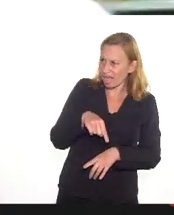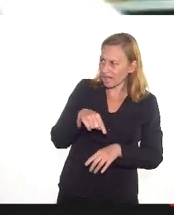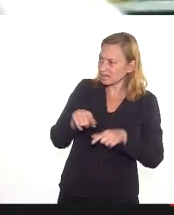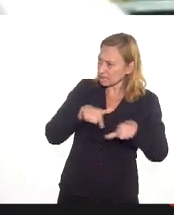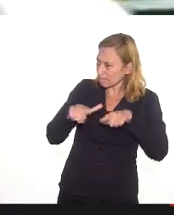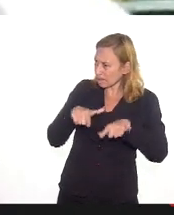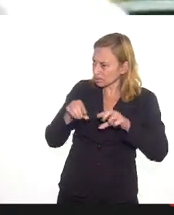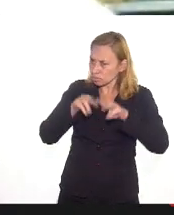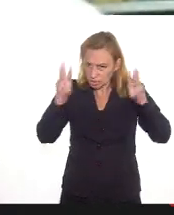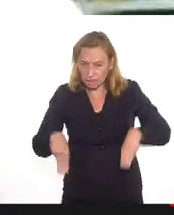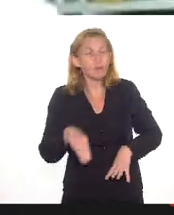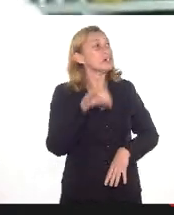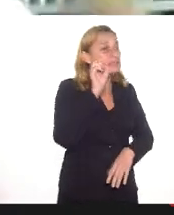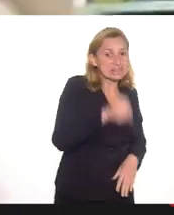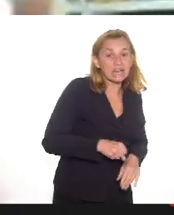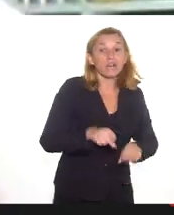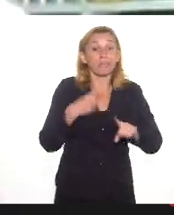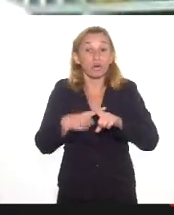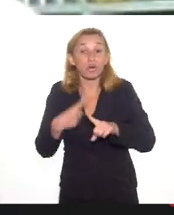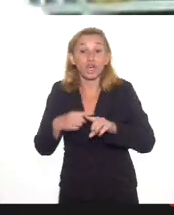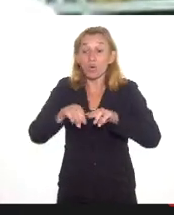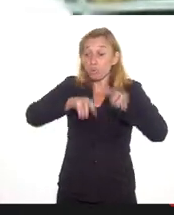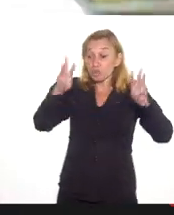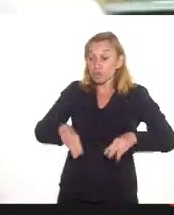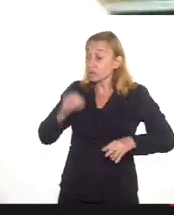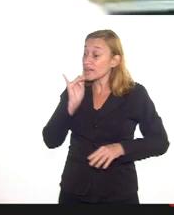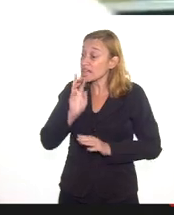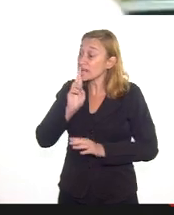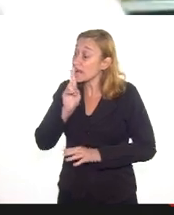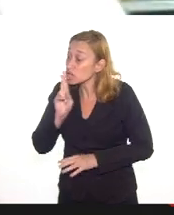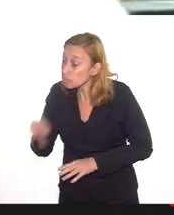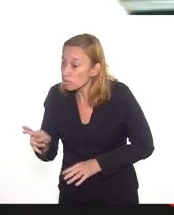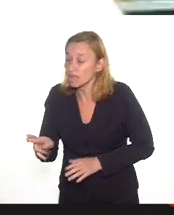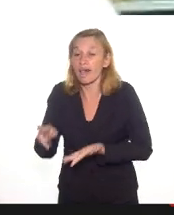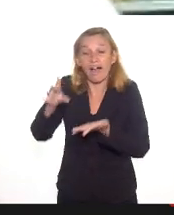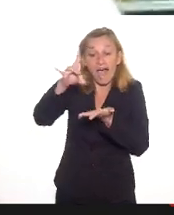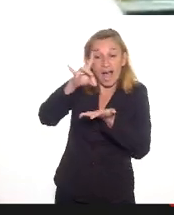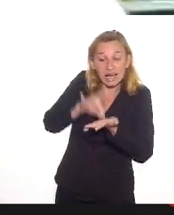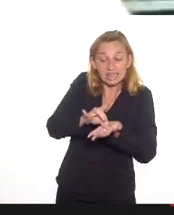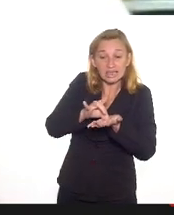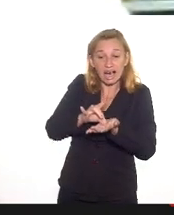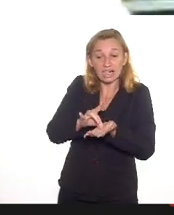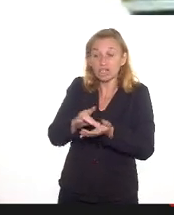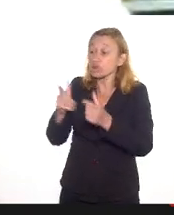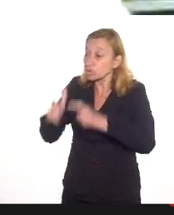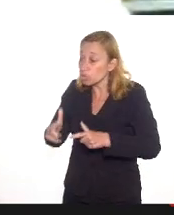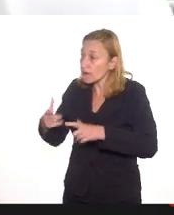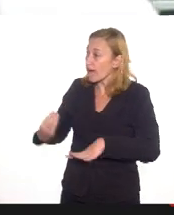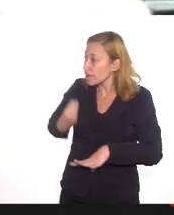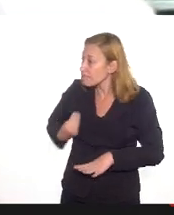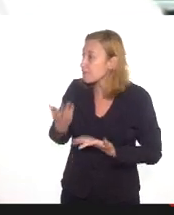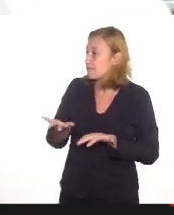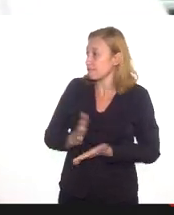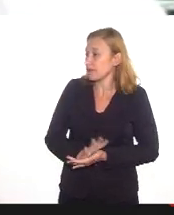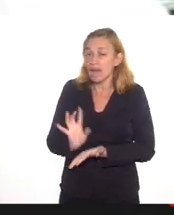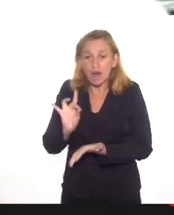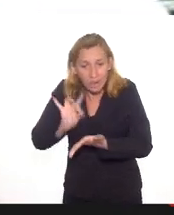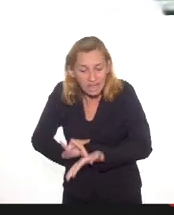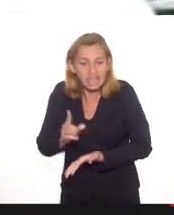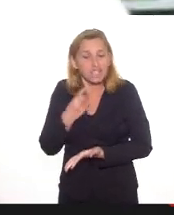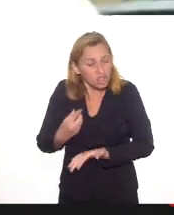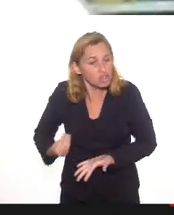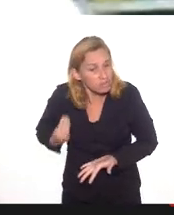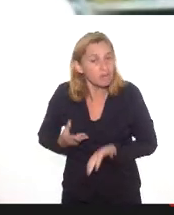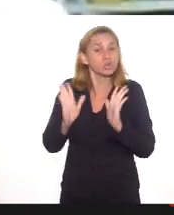função do museu, porque o museu tem que responder à realidade em que ele está inserido. E a realidade que nós vivemos